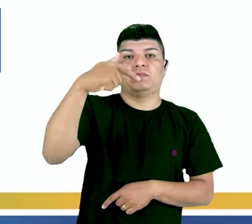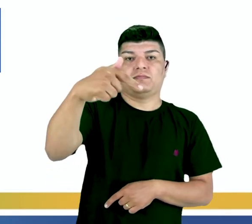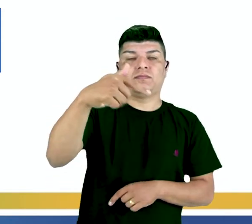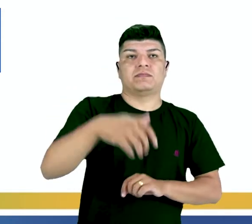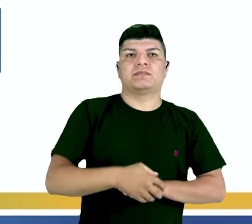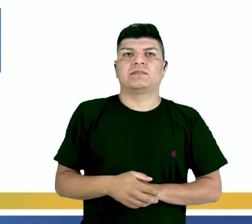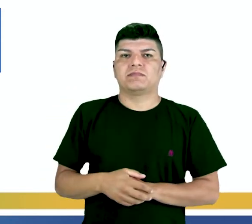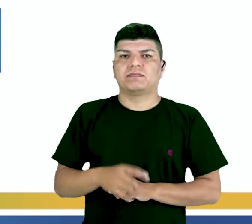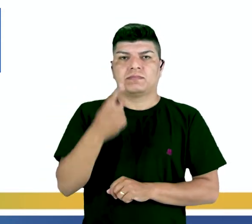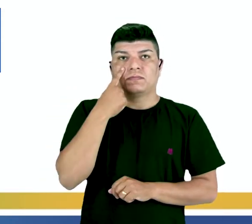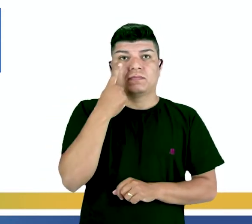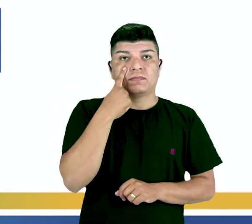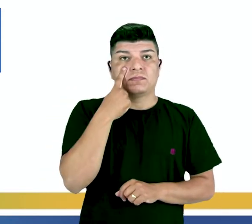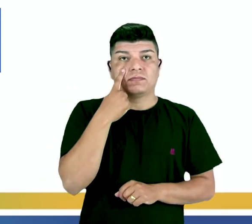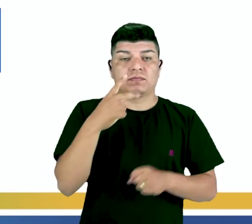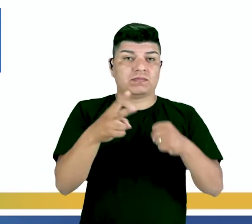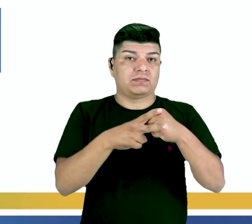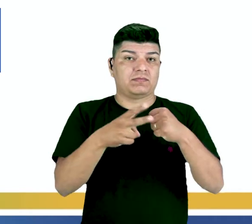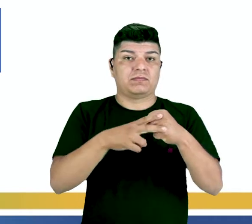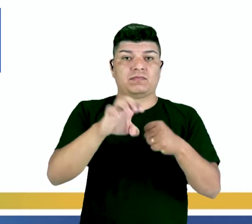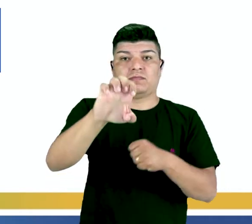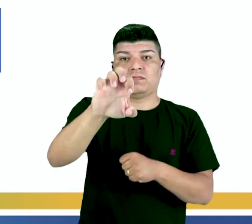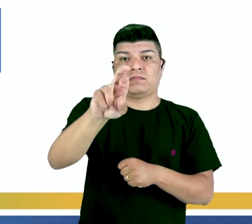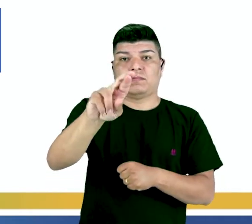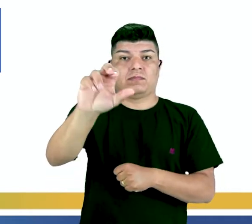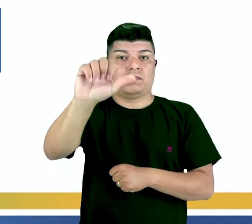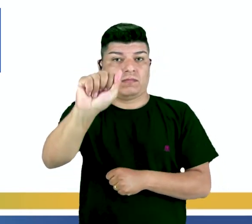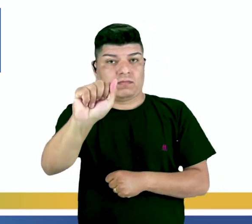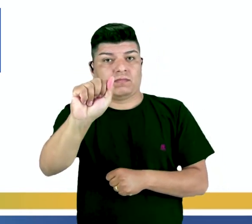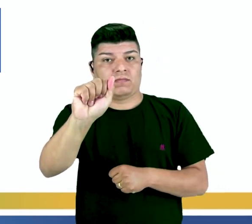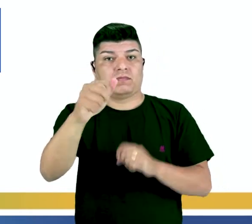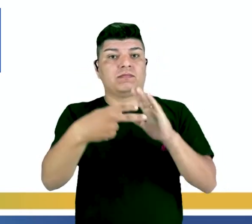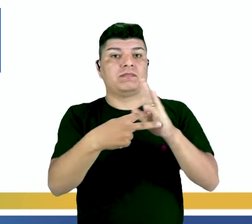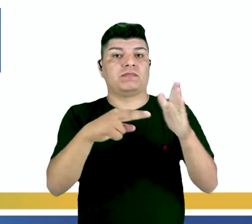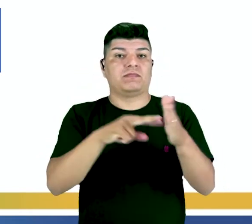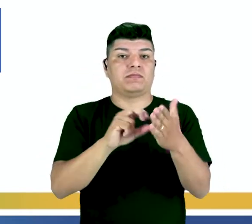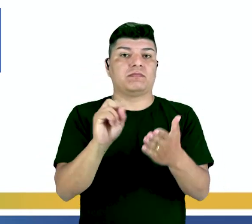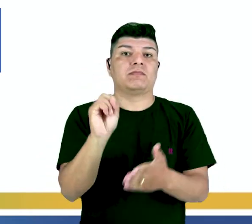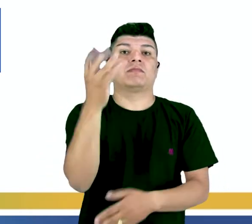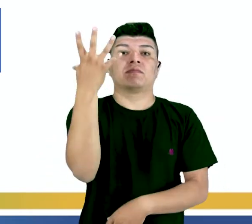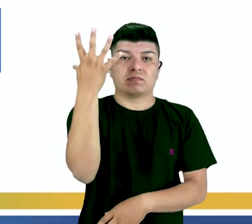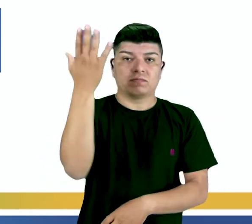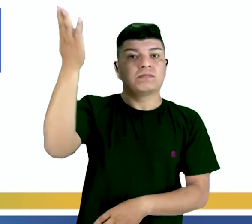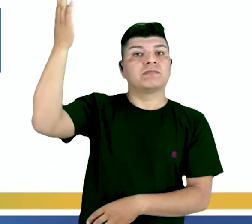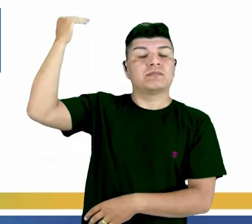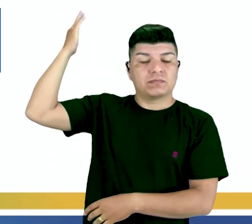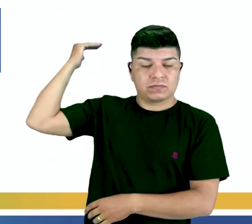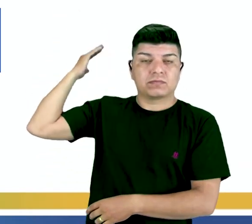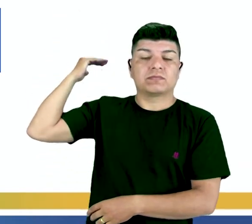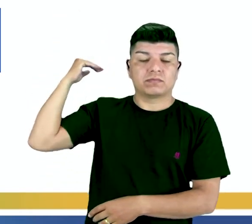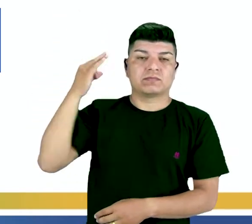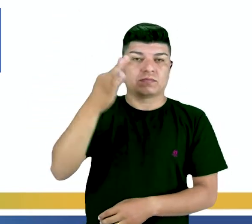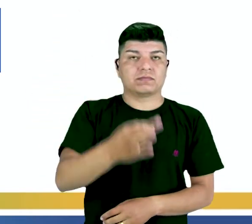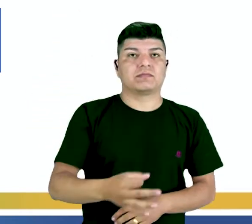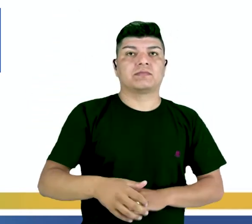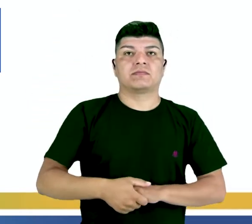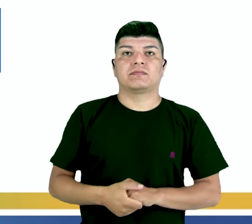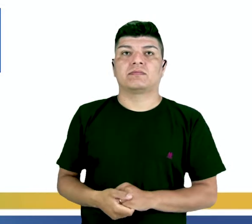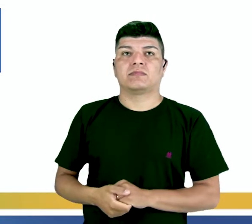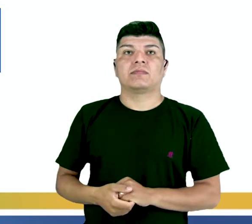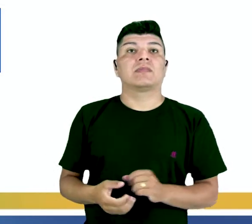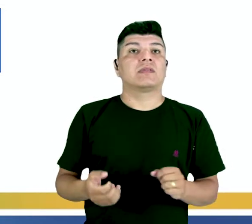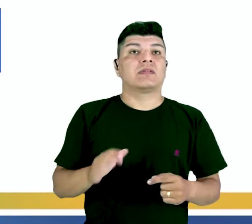que nós temos aí o verbo era, que ele representa uma ação que aconteceu no passado. Certinho? E a